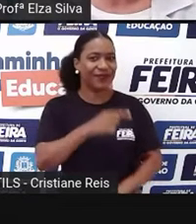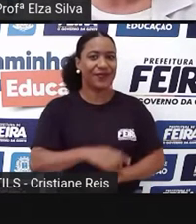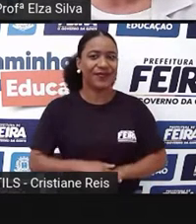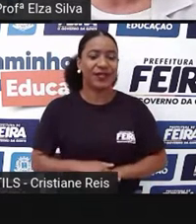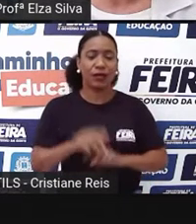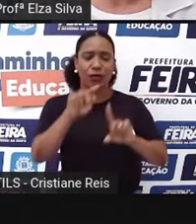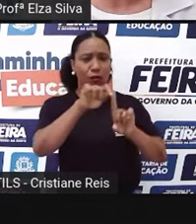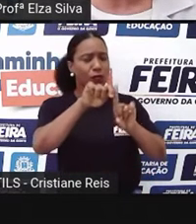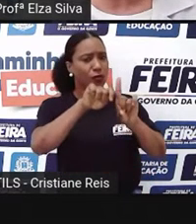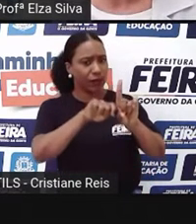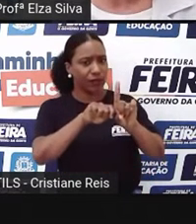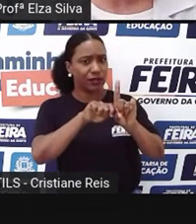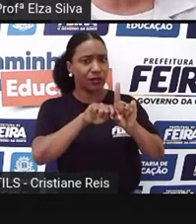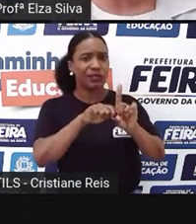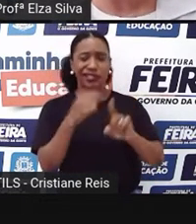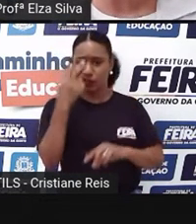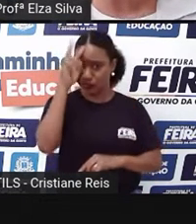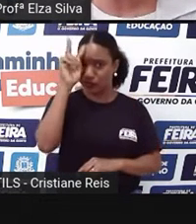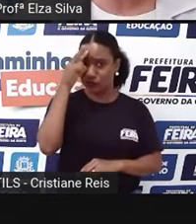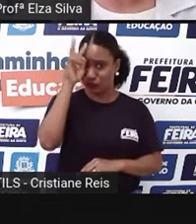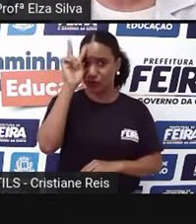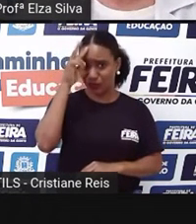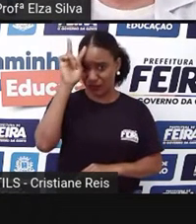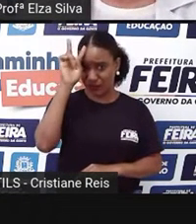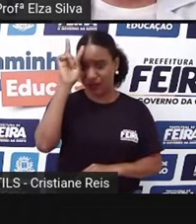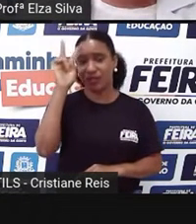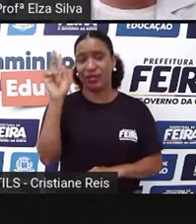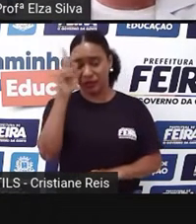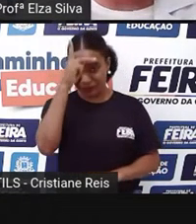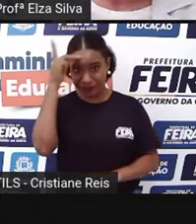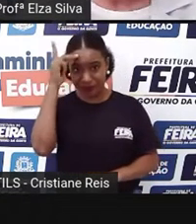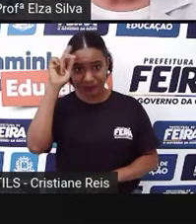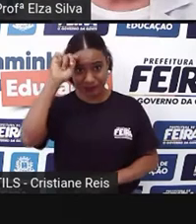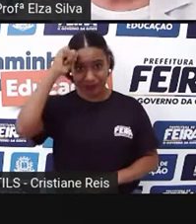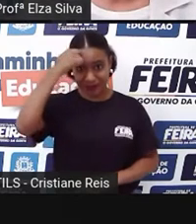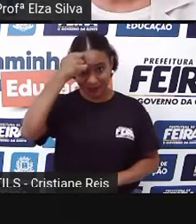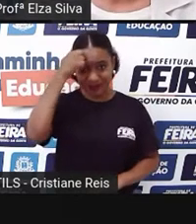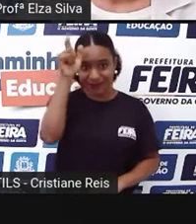história negra, é o tema desse momento que nós vamos ter agora.